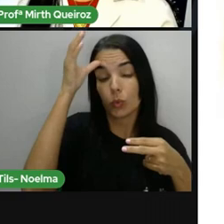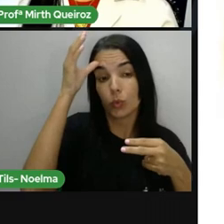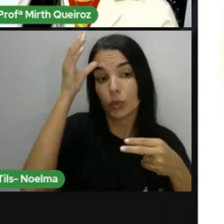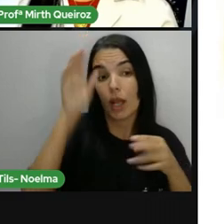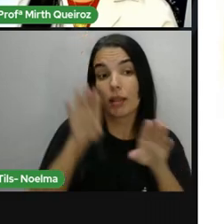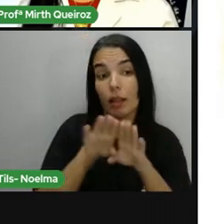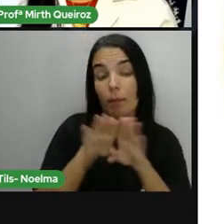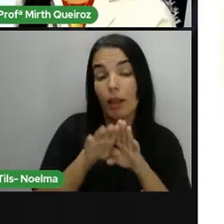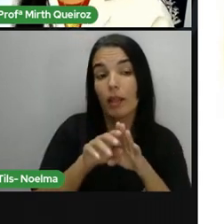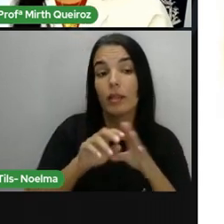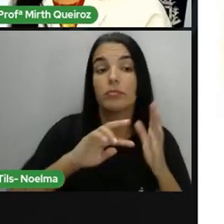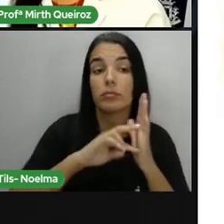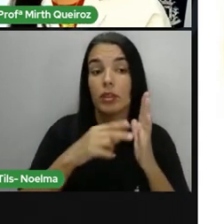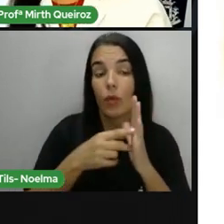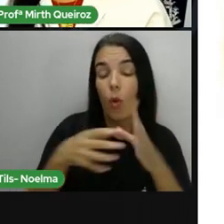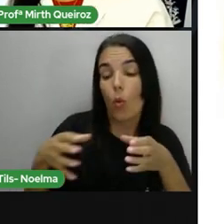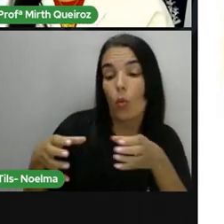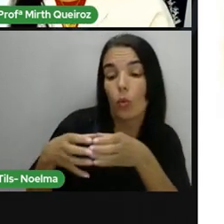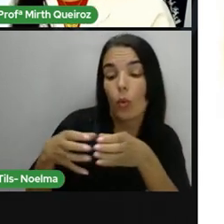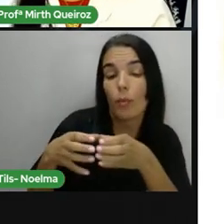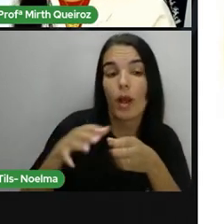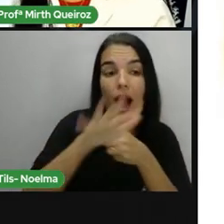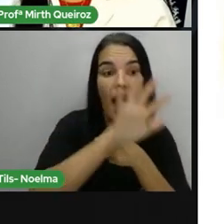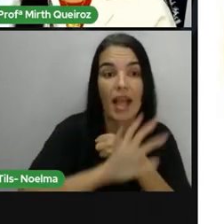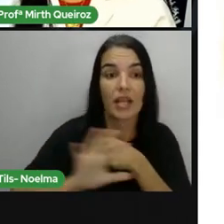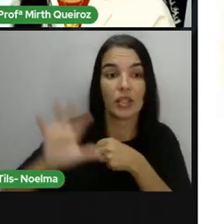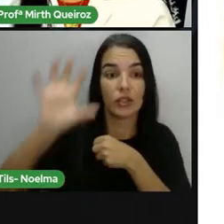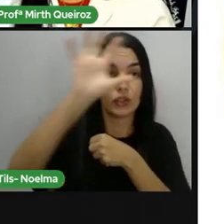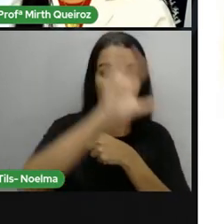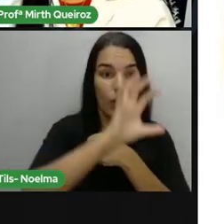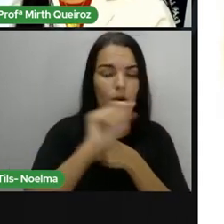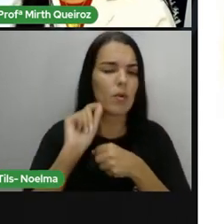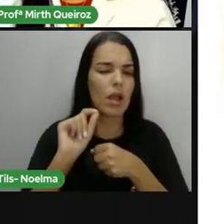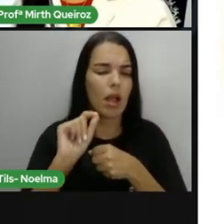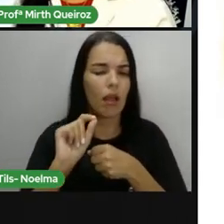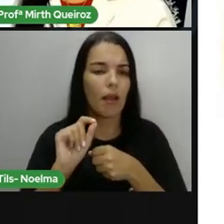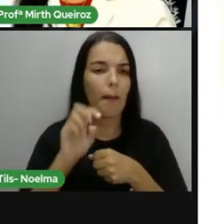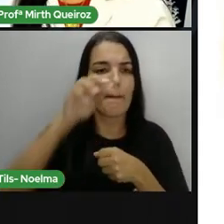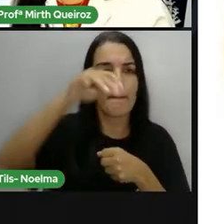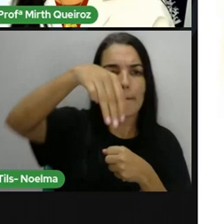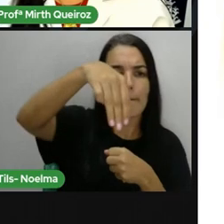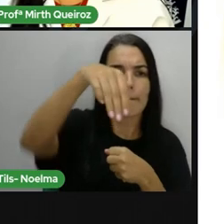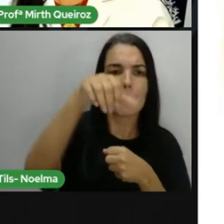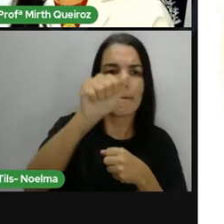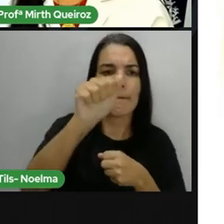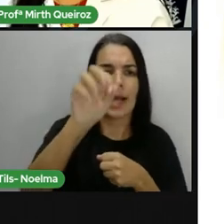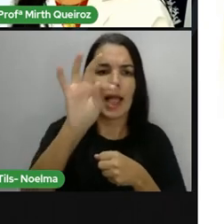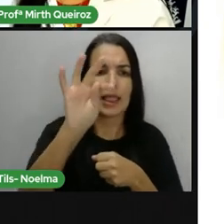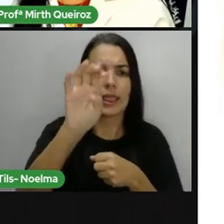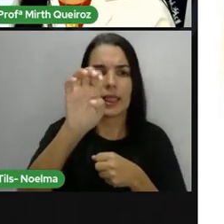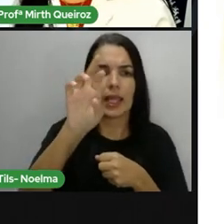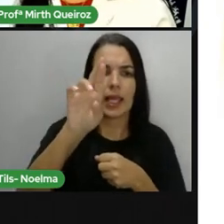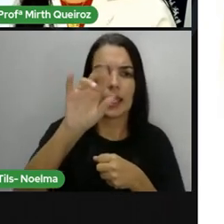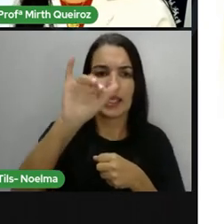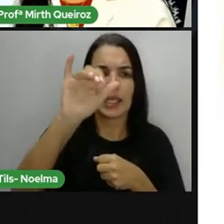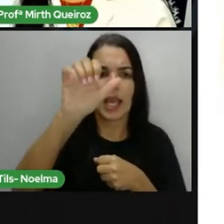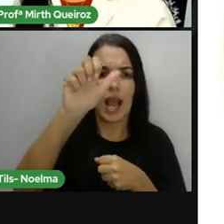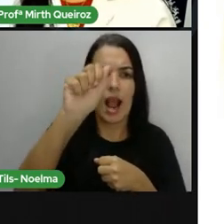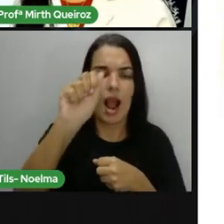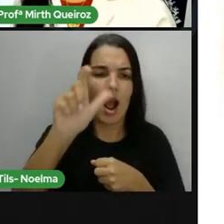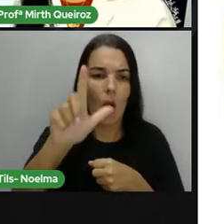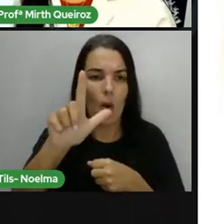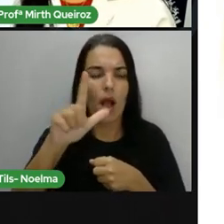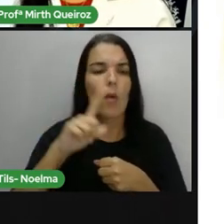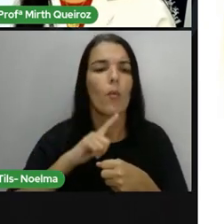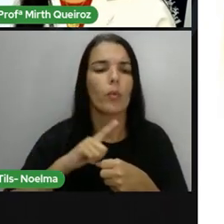determinado grupo ou região. O material é palpável, o imaterial não é palpável, mas